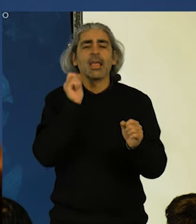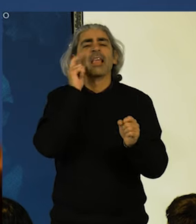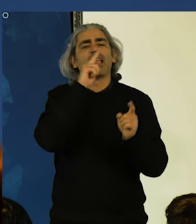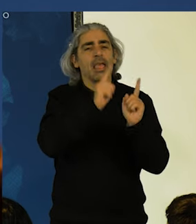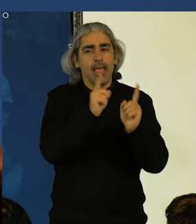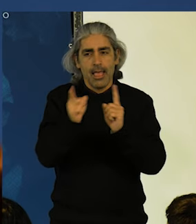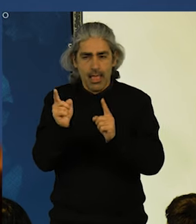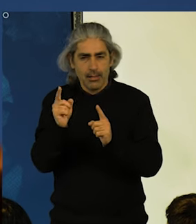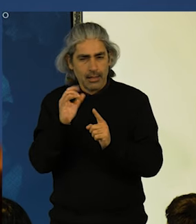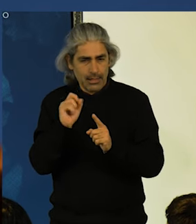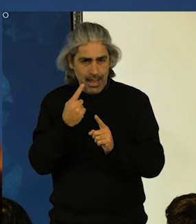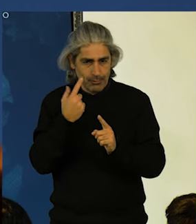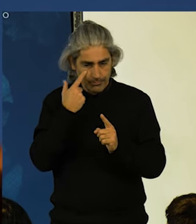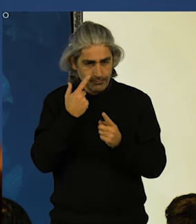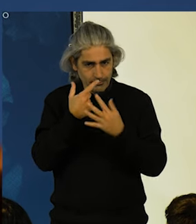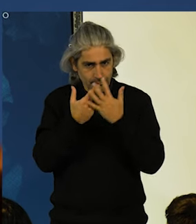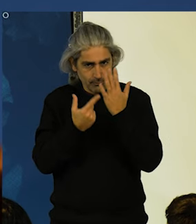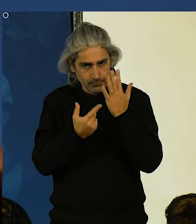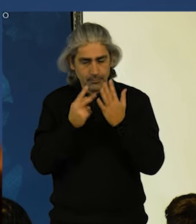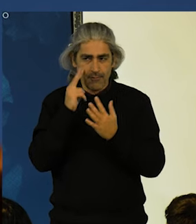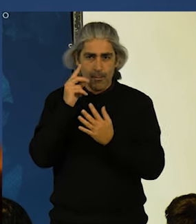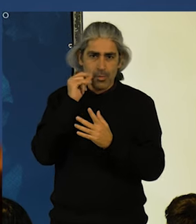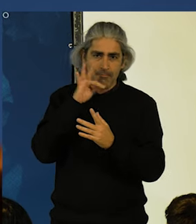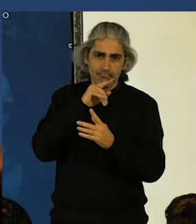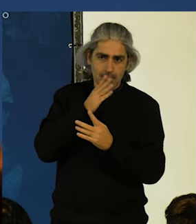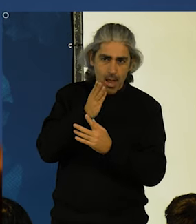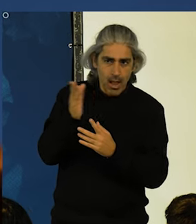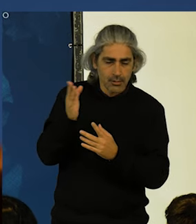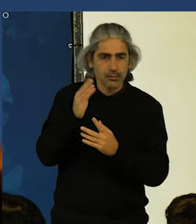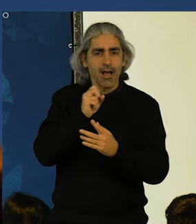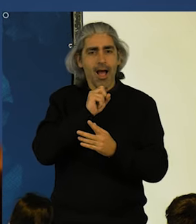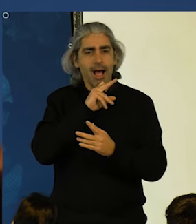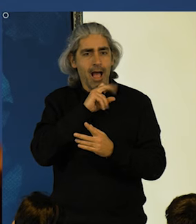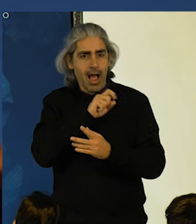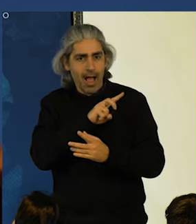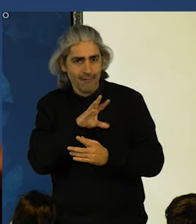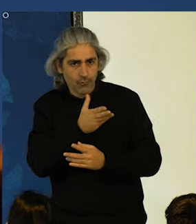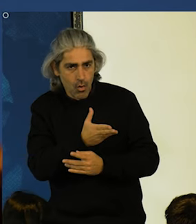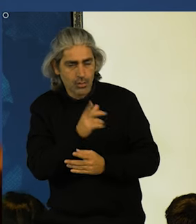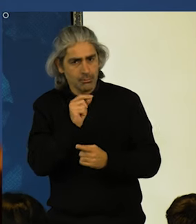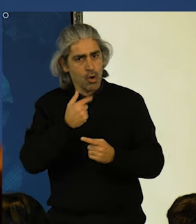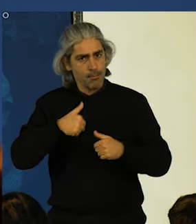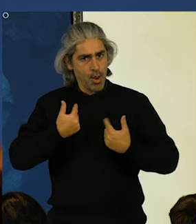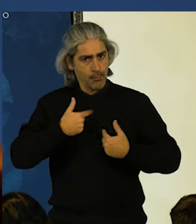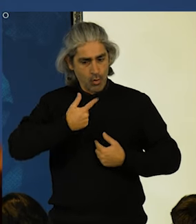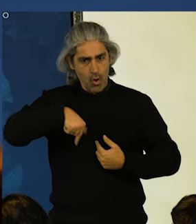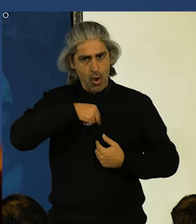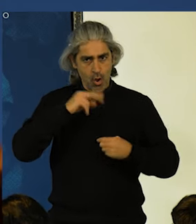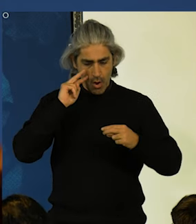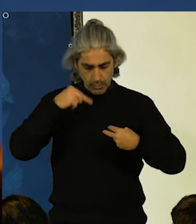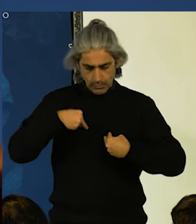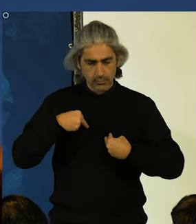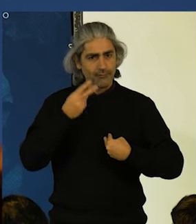um exercício rápido. Olhando para pais, para a vós e mesmo para nós. O que vemos?